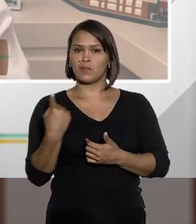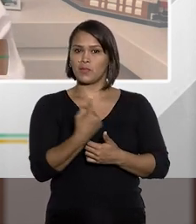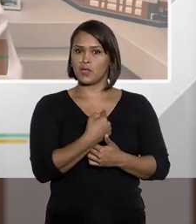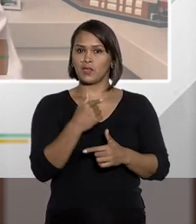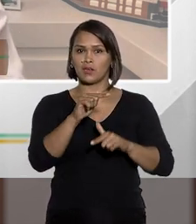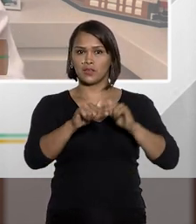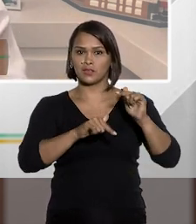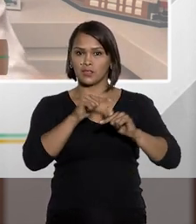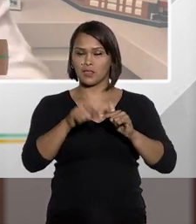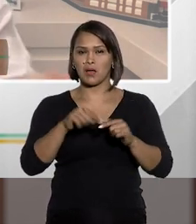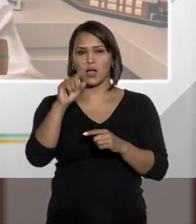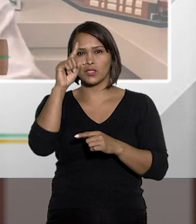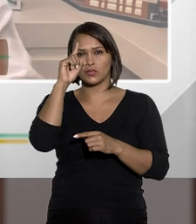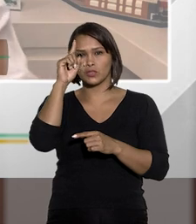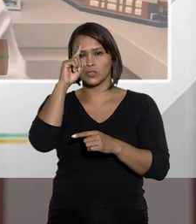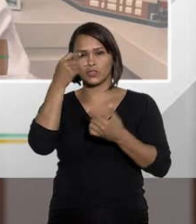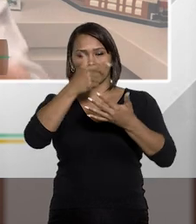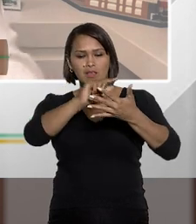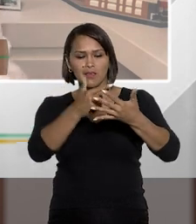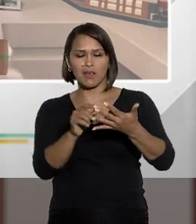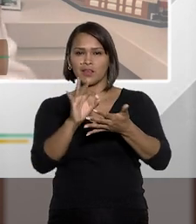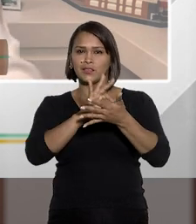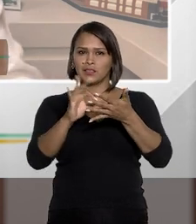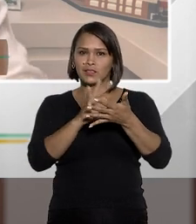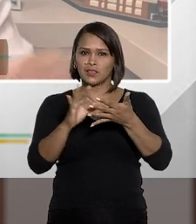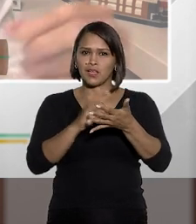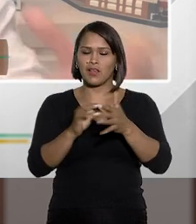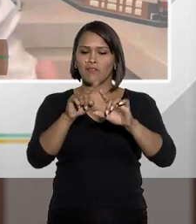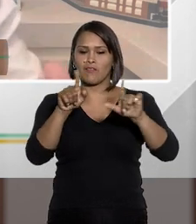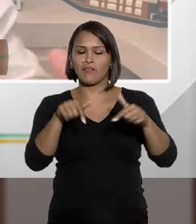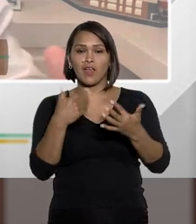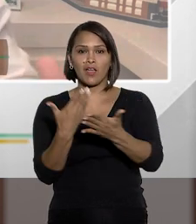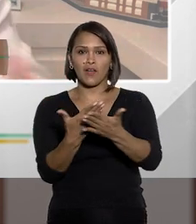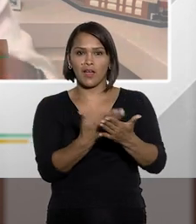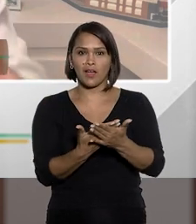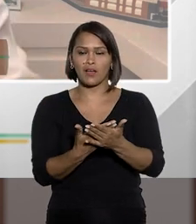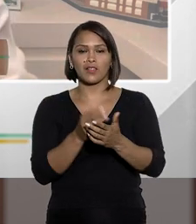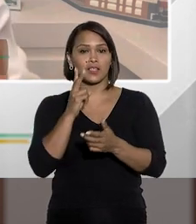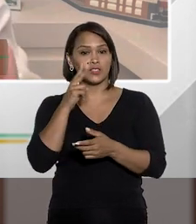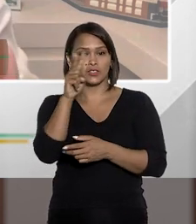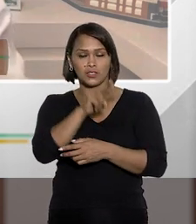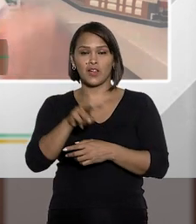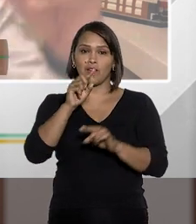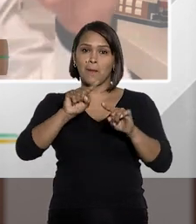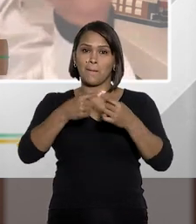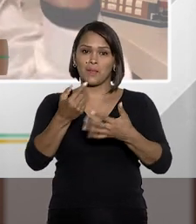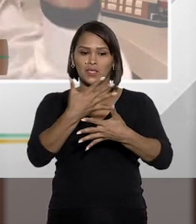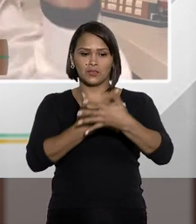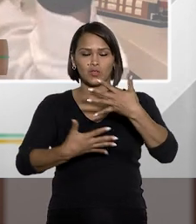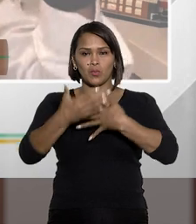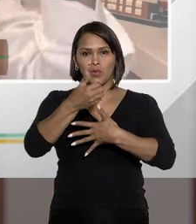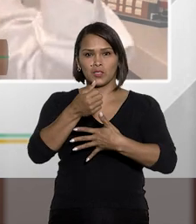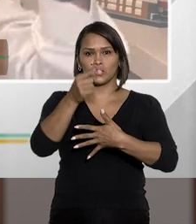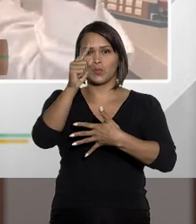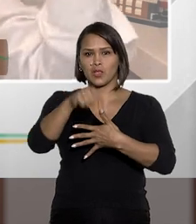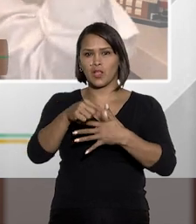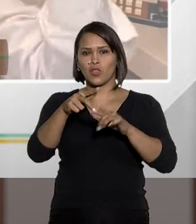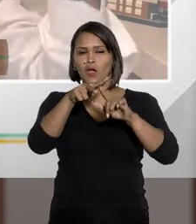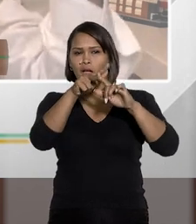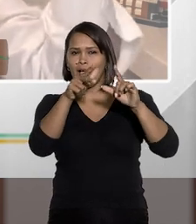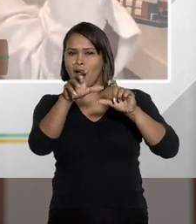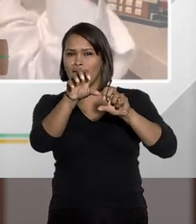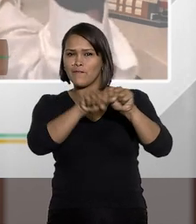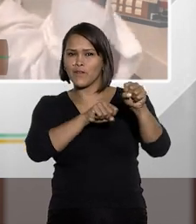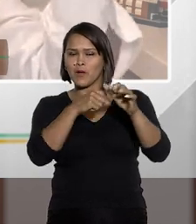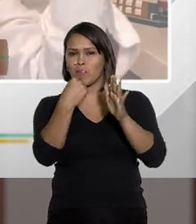Rogério, para a gente que trabalha no dia a dia escrevendo, dando aulas, a gente vê isso. Só que enquanto uma súmula não é